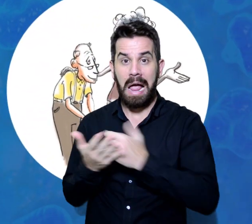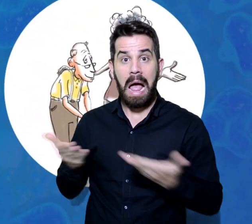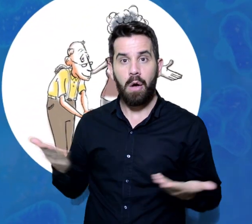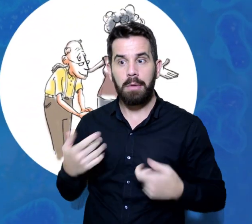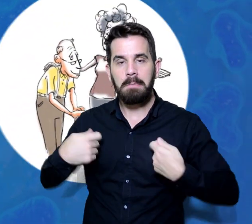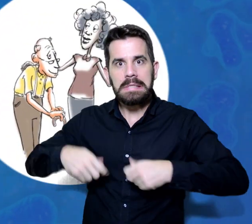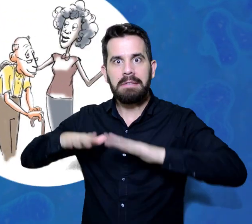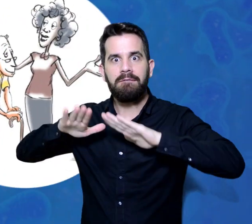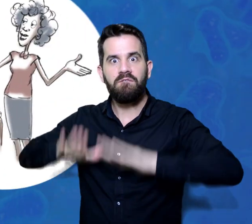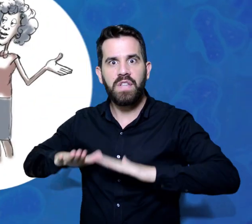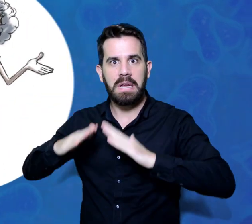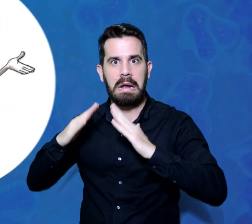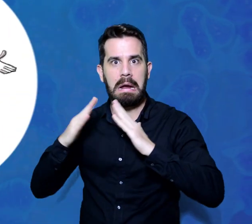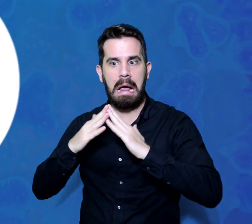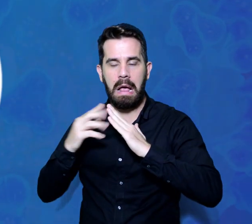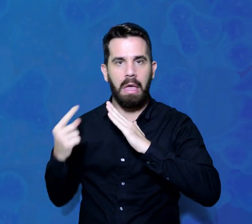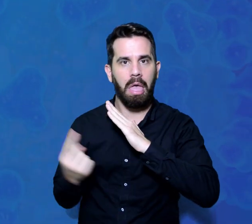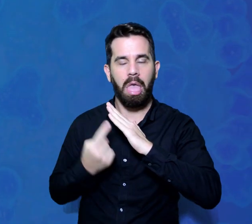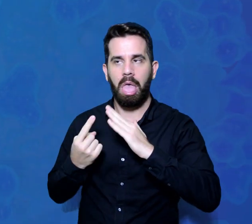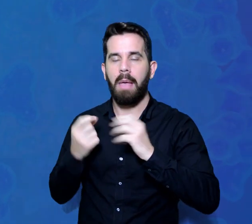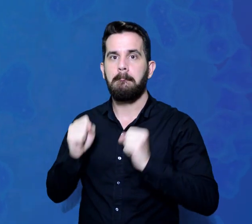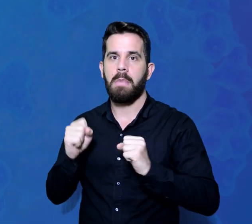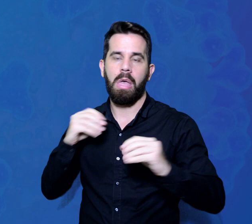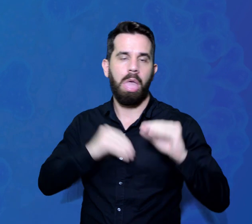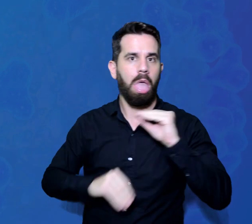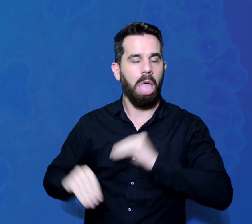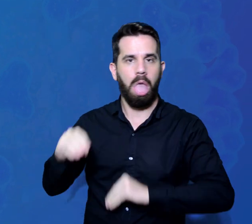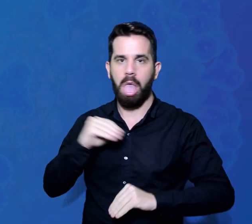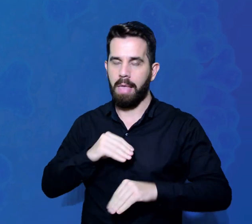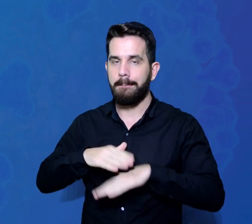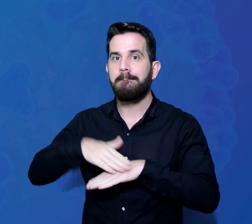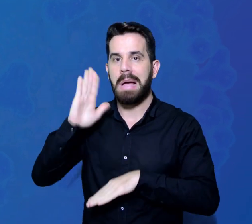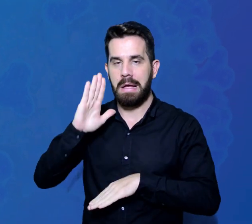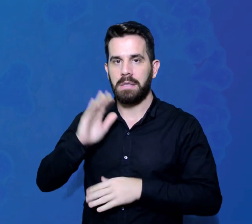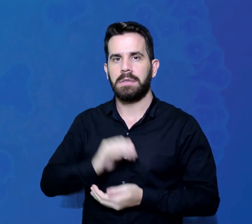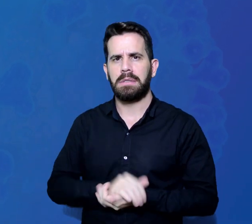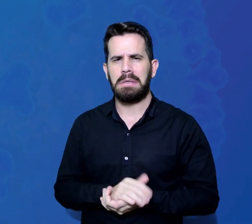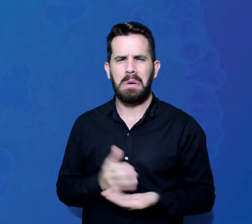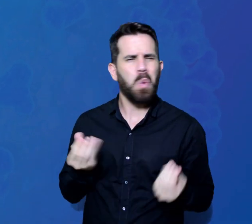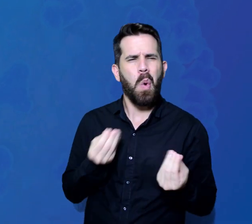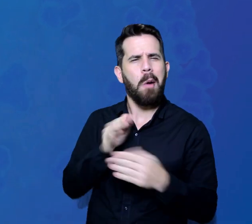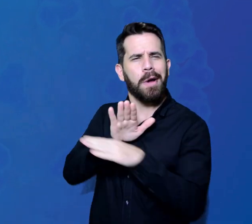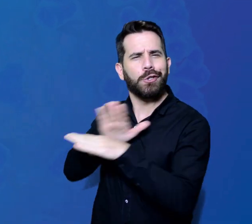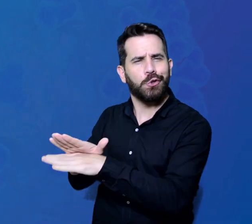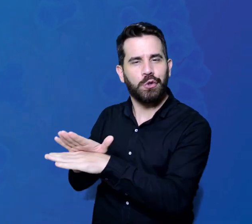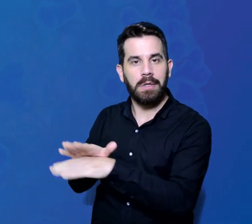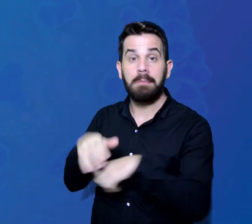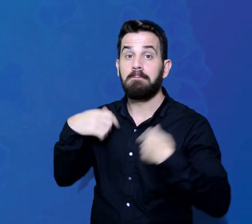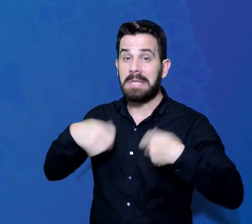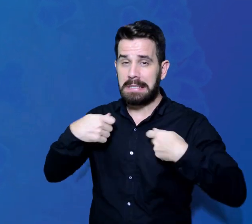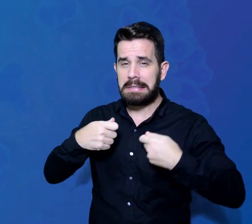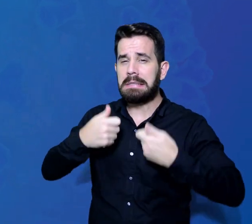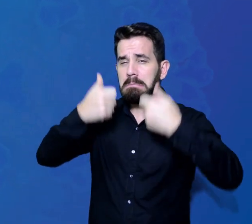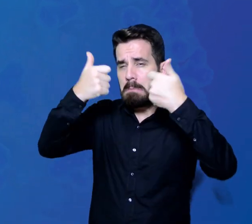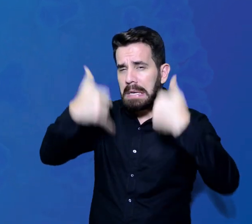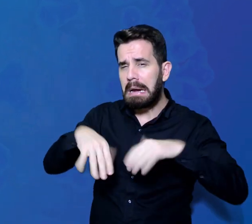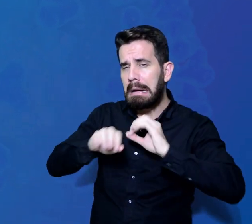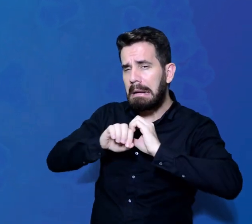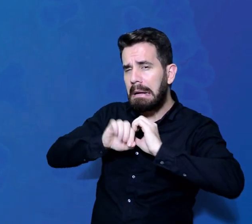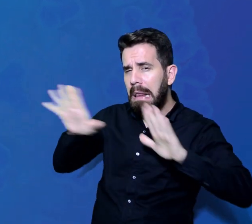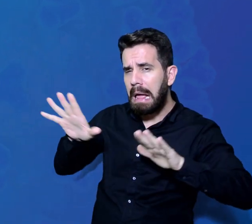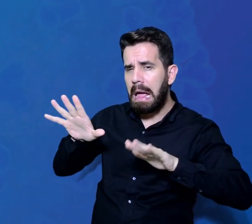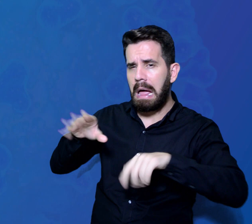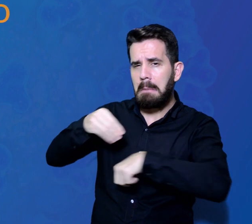ser que eles se sintam mais frágeis e sozinhos. Mas o que fazer por eles? Informe os idosos sobre a pandemia e os